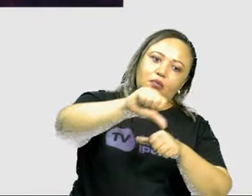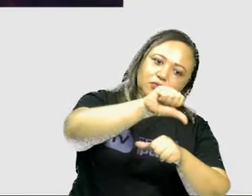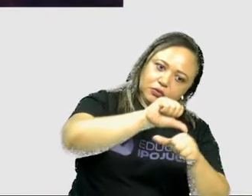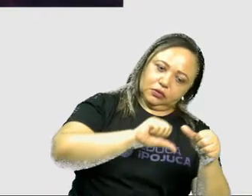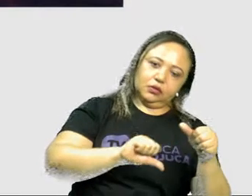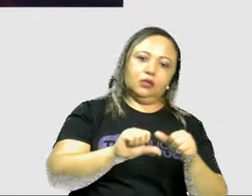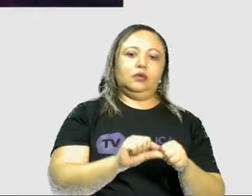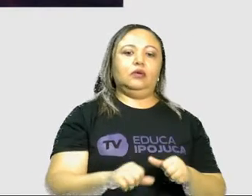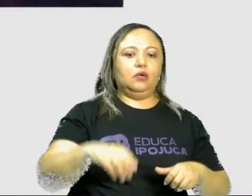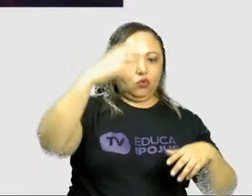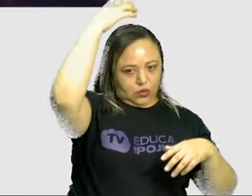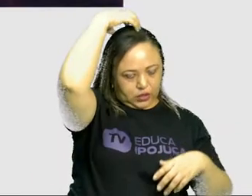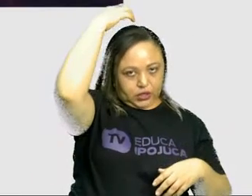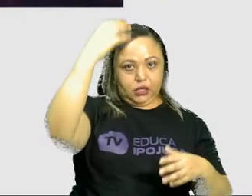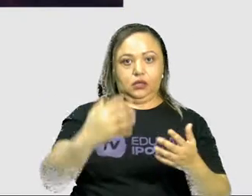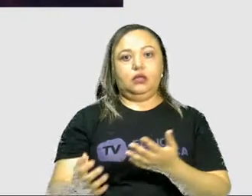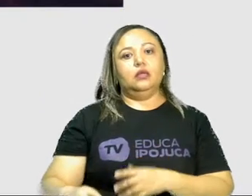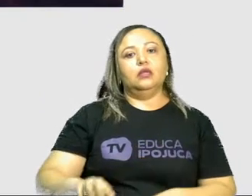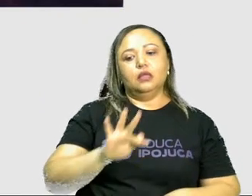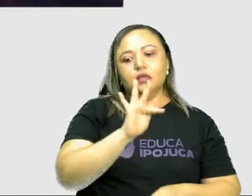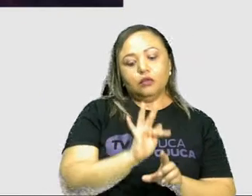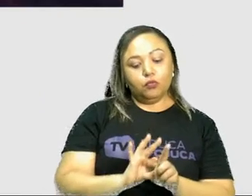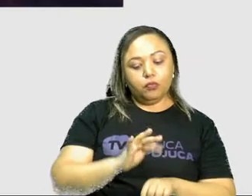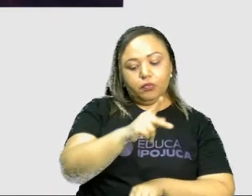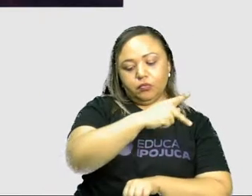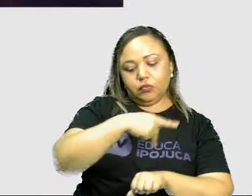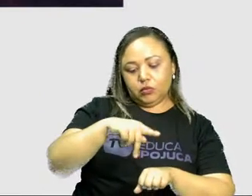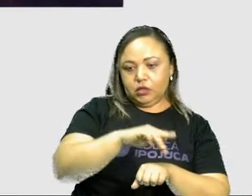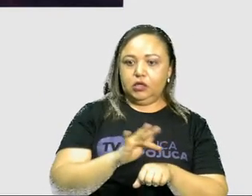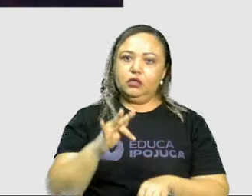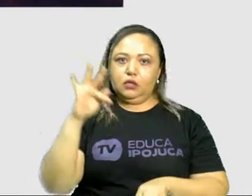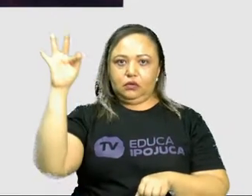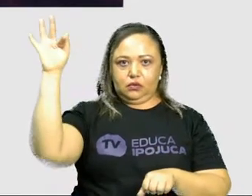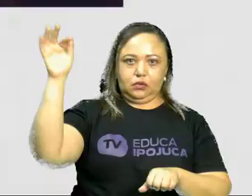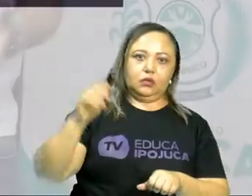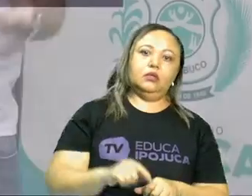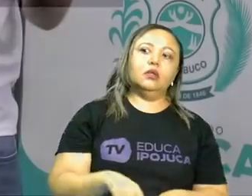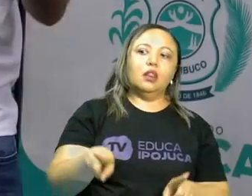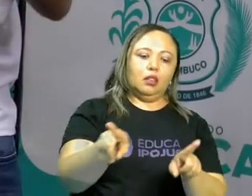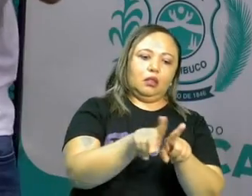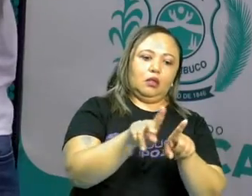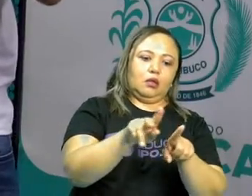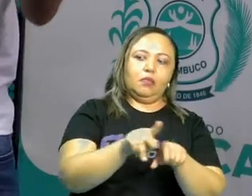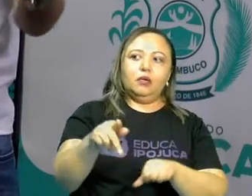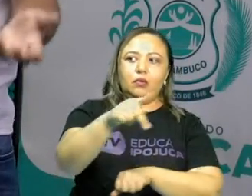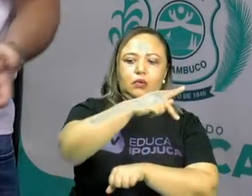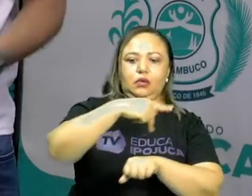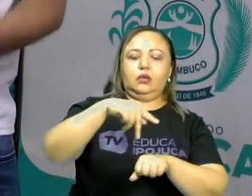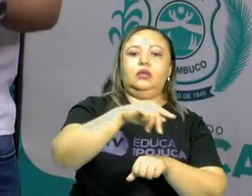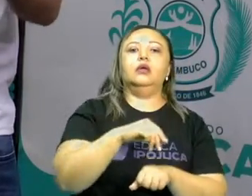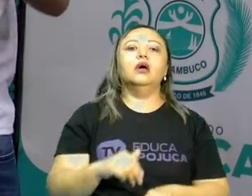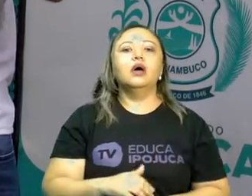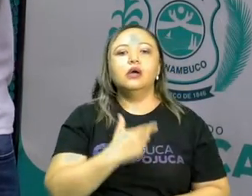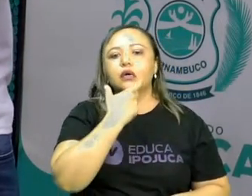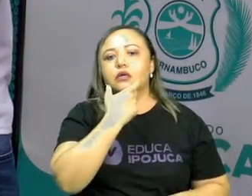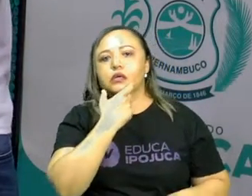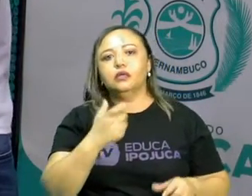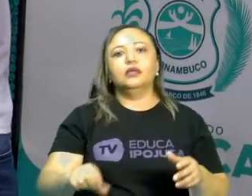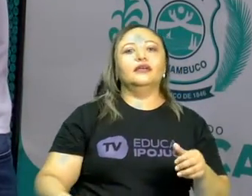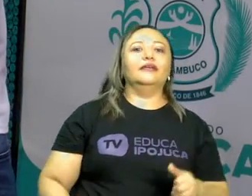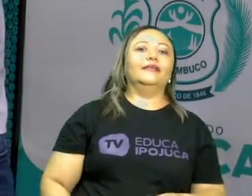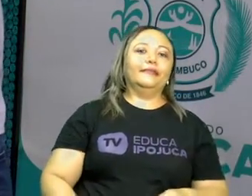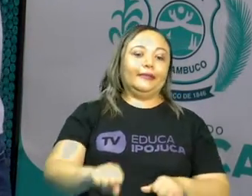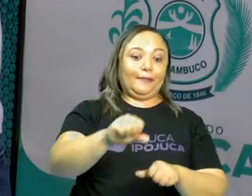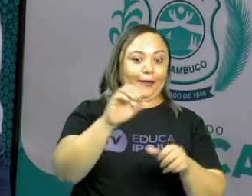reis absolutistas na Inglaterra. Então, esses reis com poderes absolutos, eles vão marcar também o fim daquela